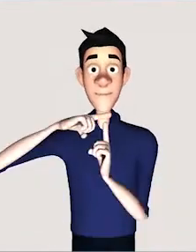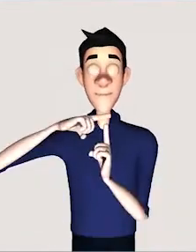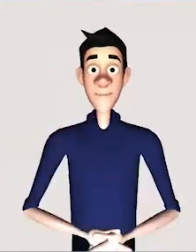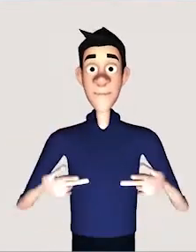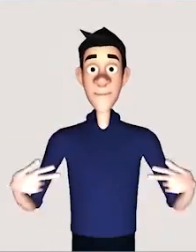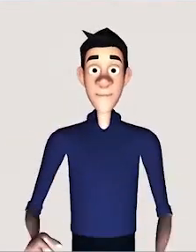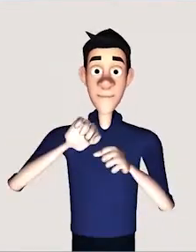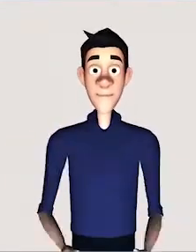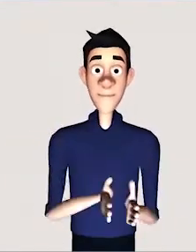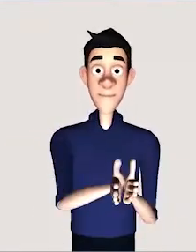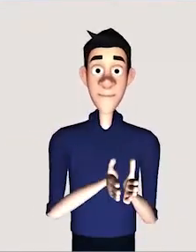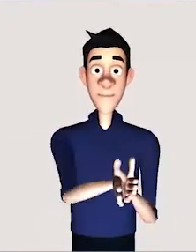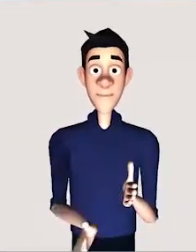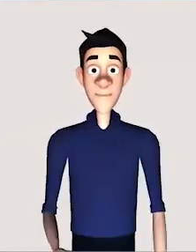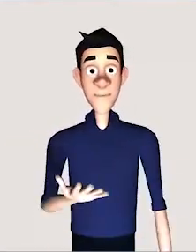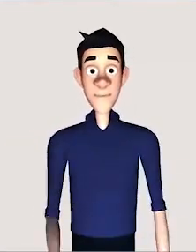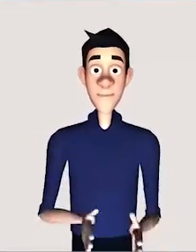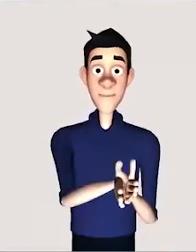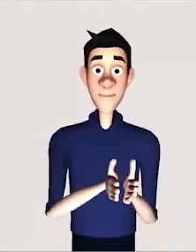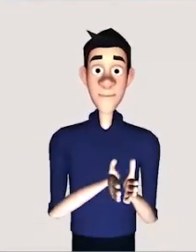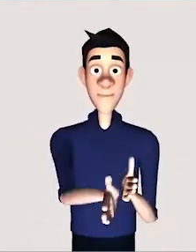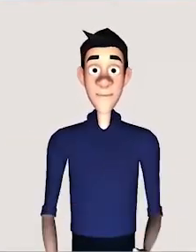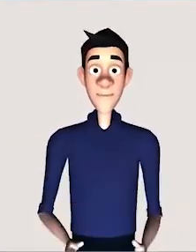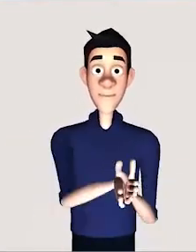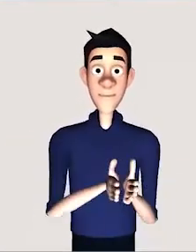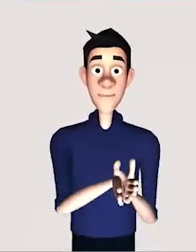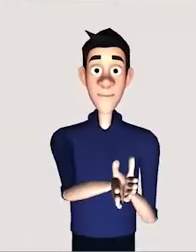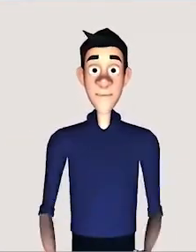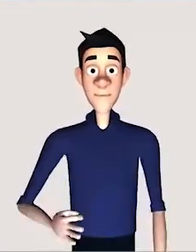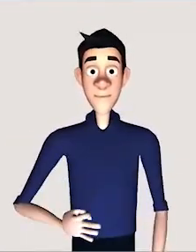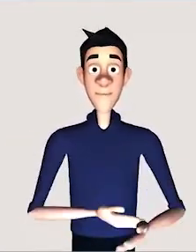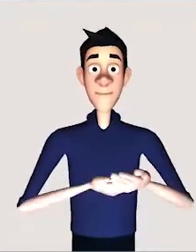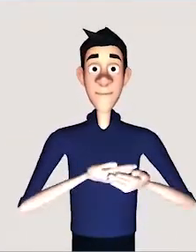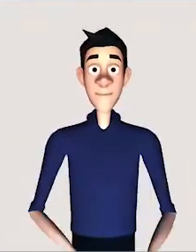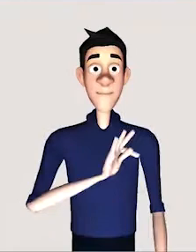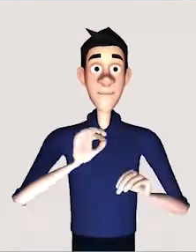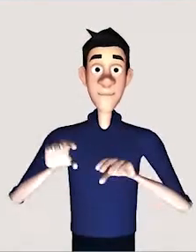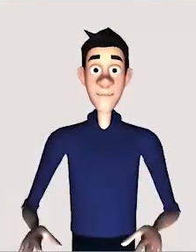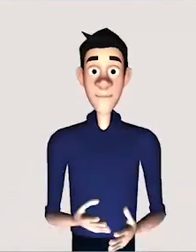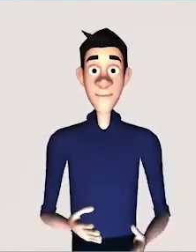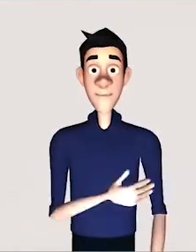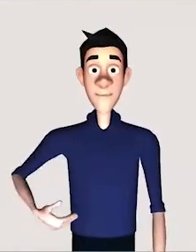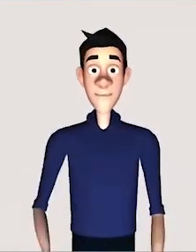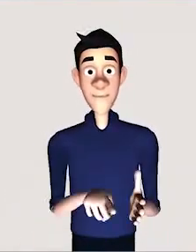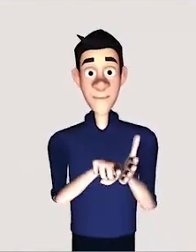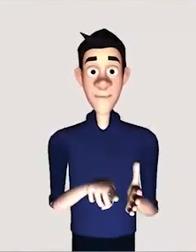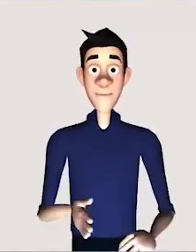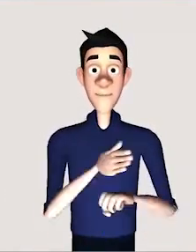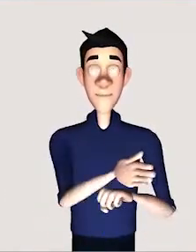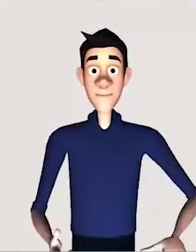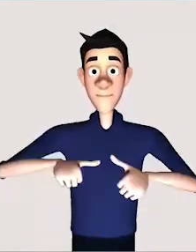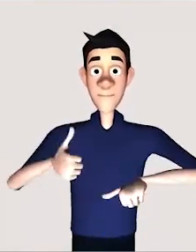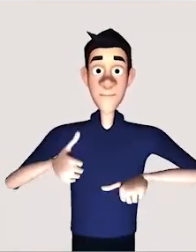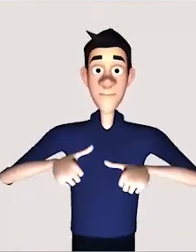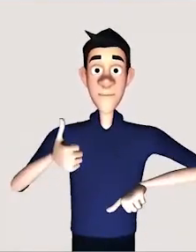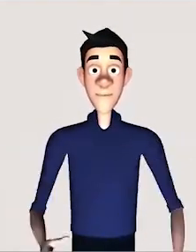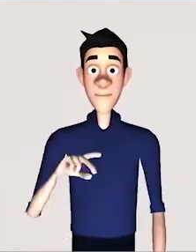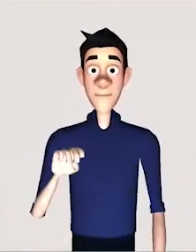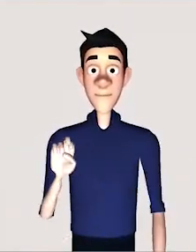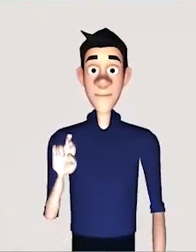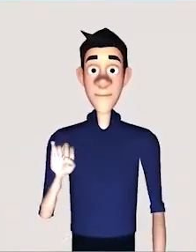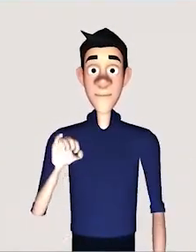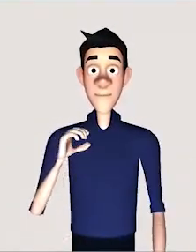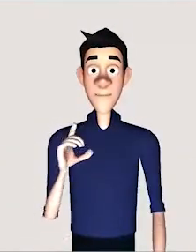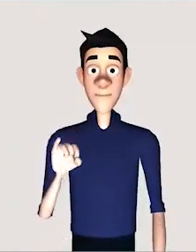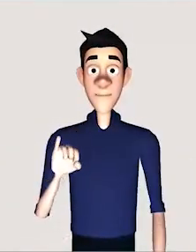orientações relacionadas justamente às técnicas de estudos de público, diagnóstico,